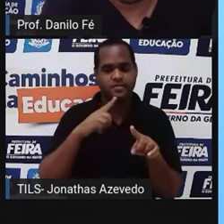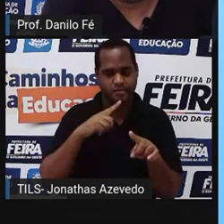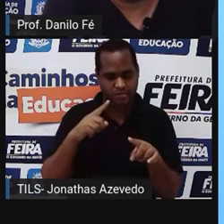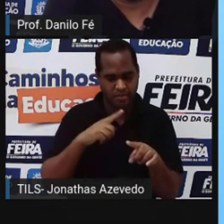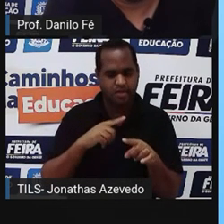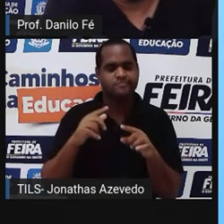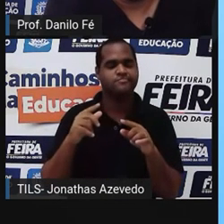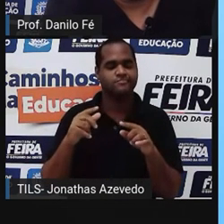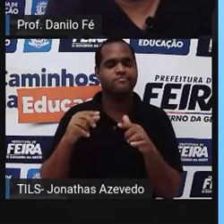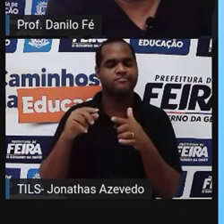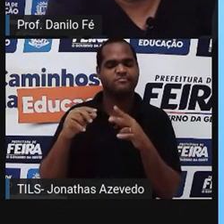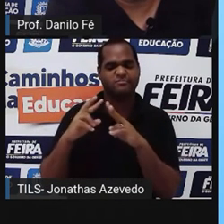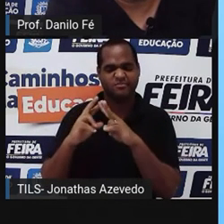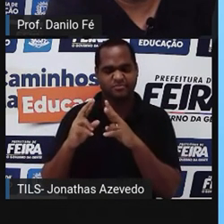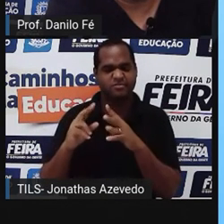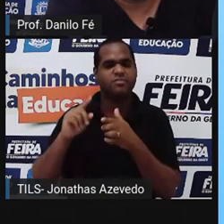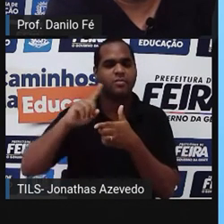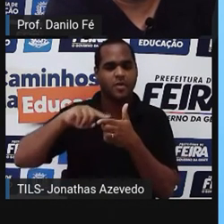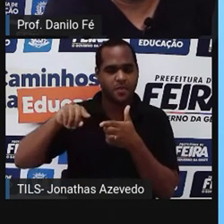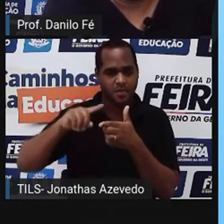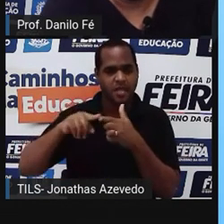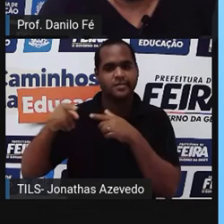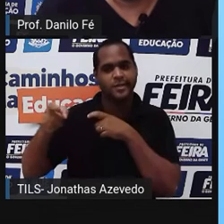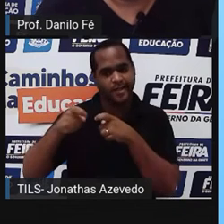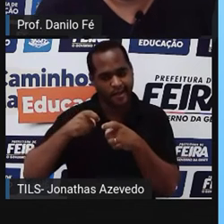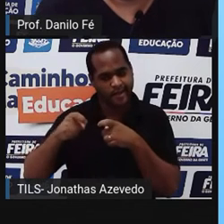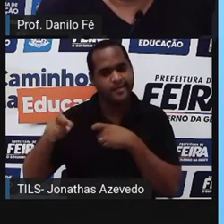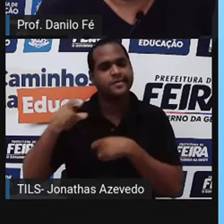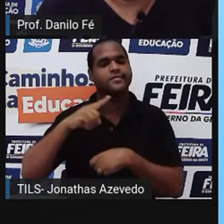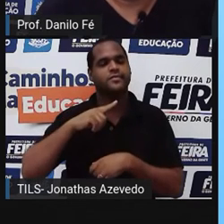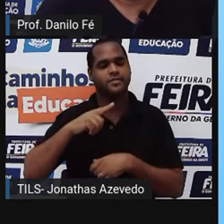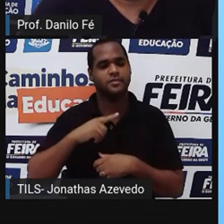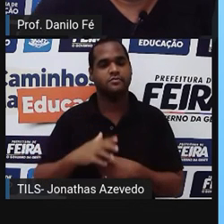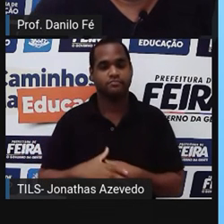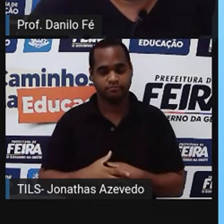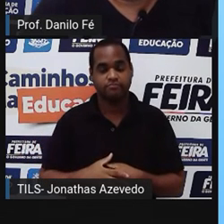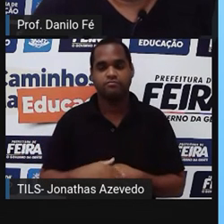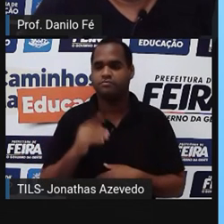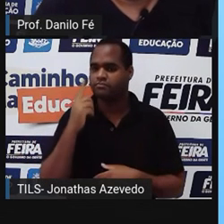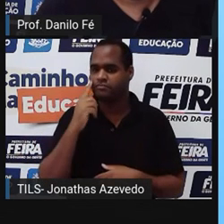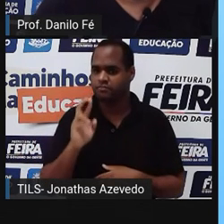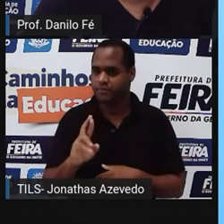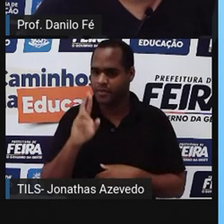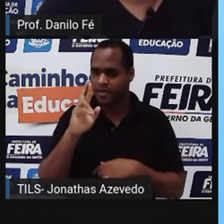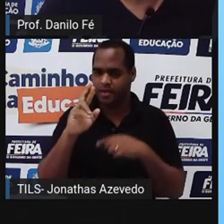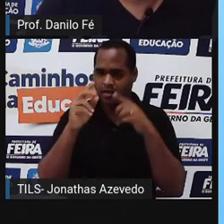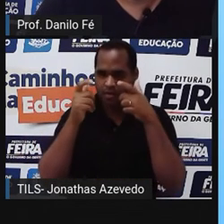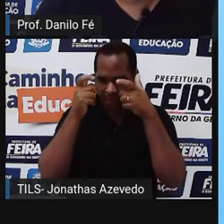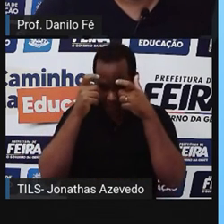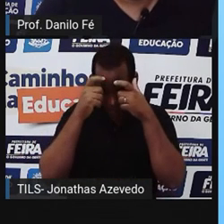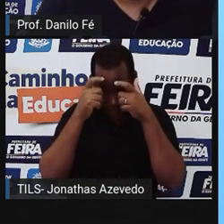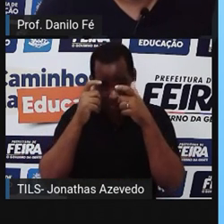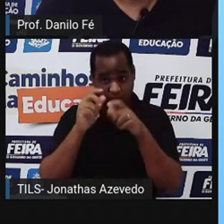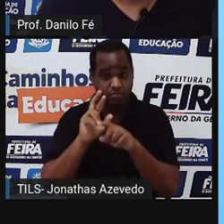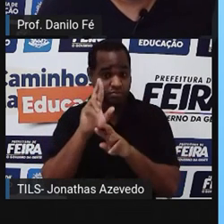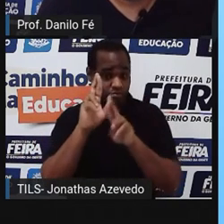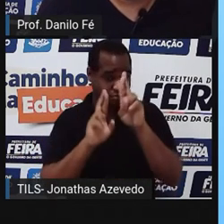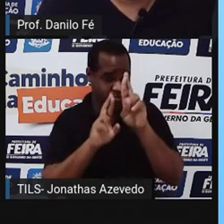sim, conflitos. Mas o que se estabelece aqui é uma monarquia, um império